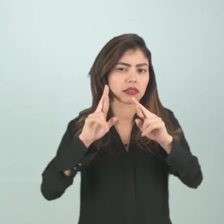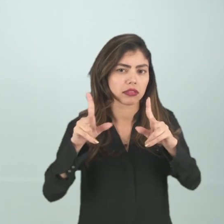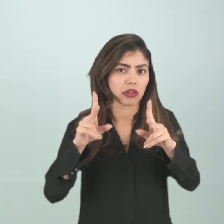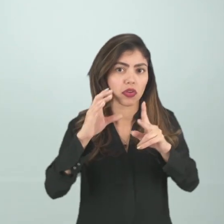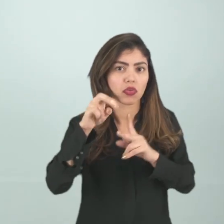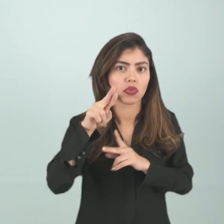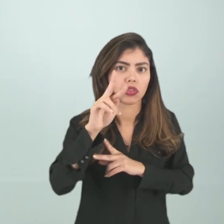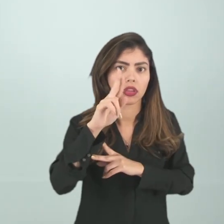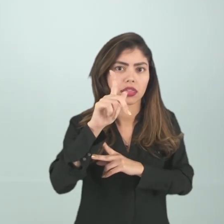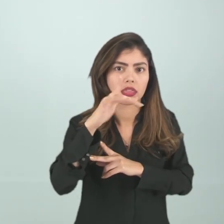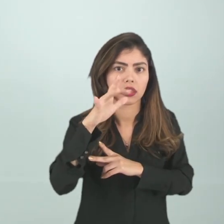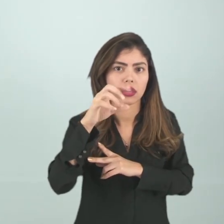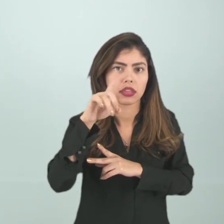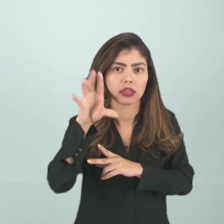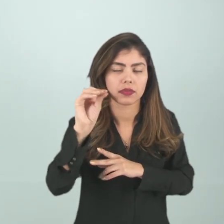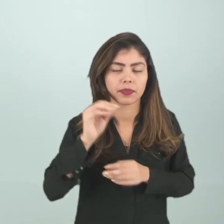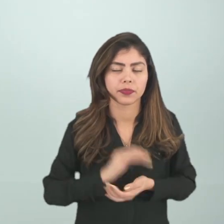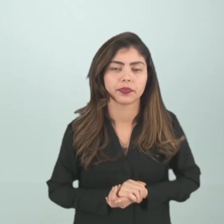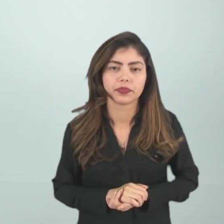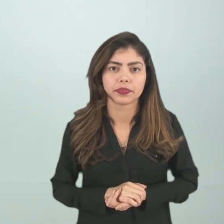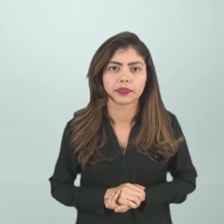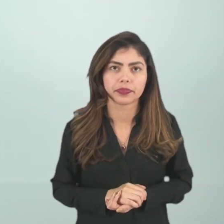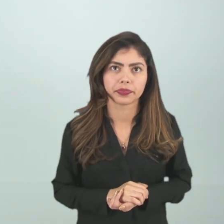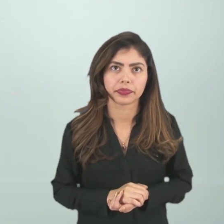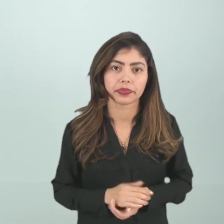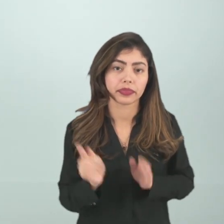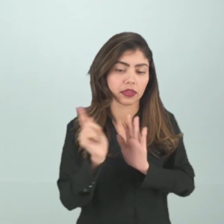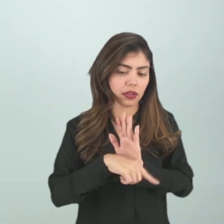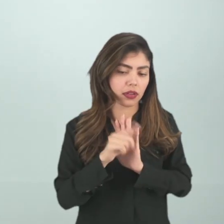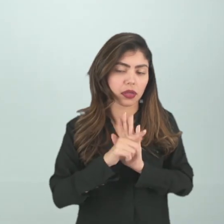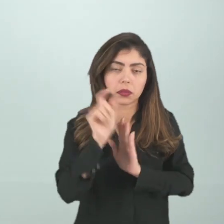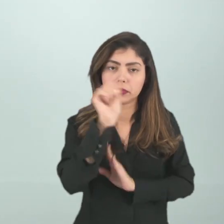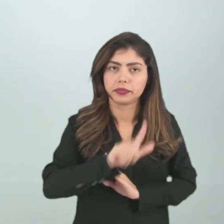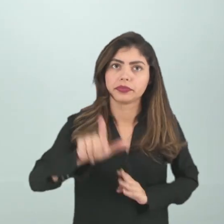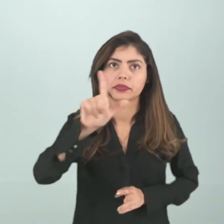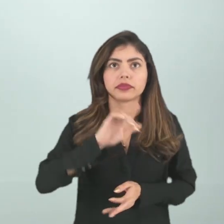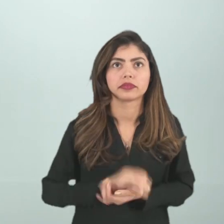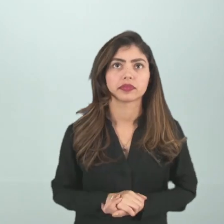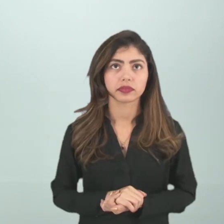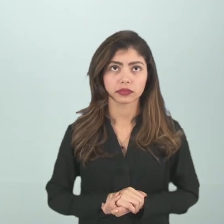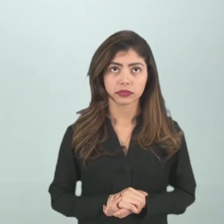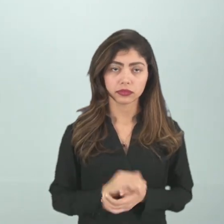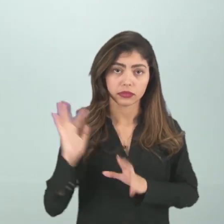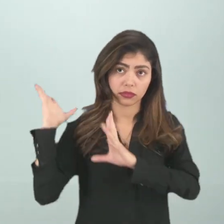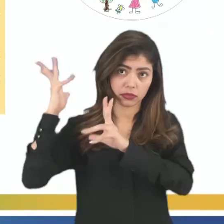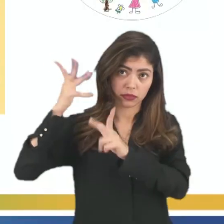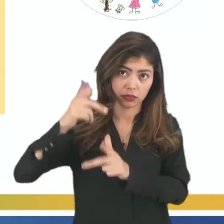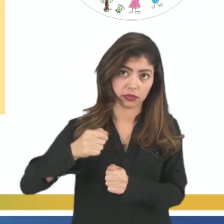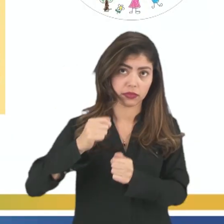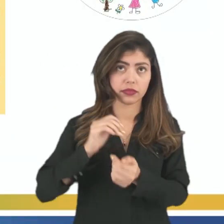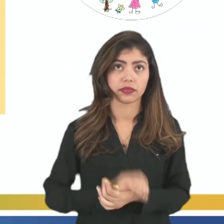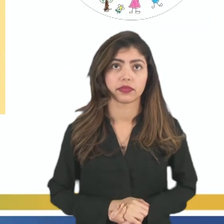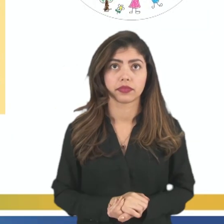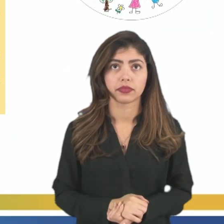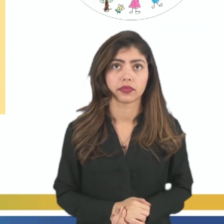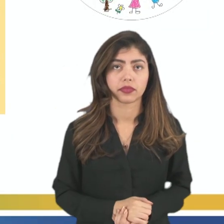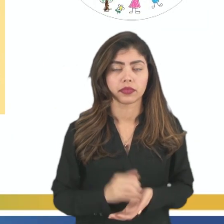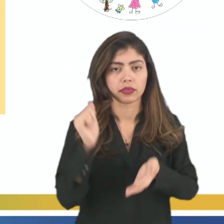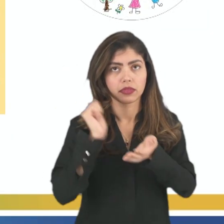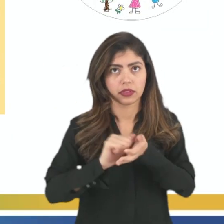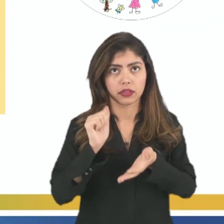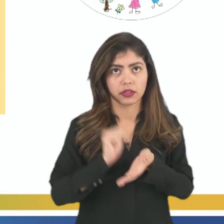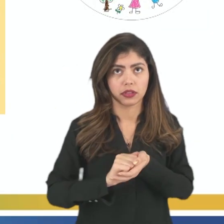é característica desse gênero literário, tá? Recapitulando. As